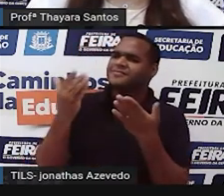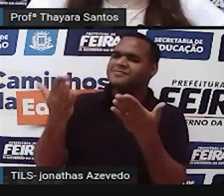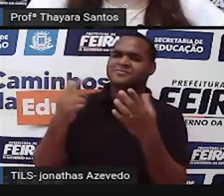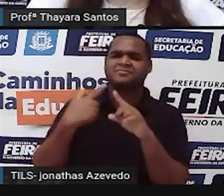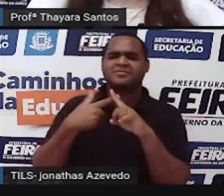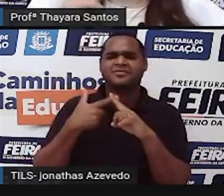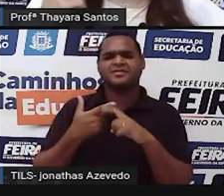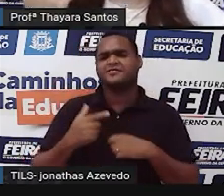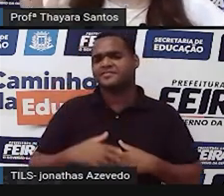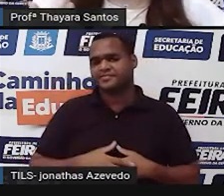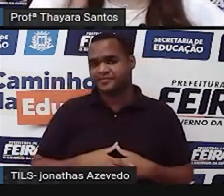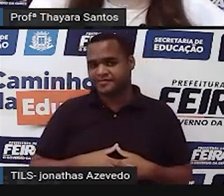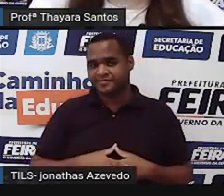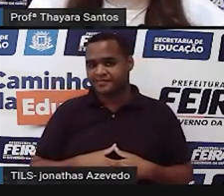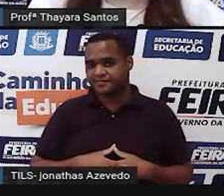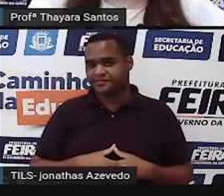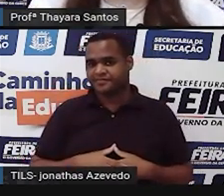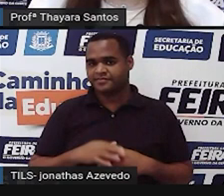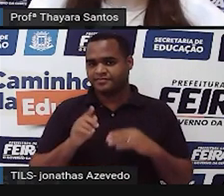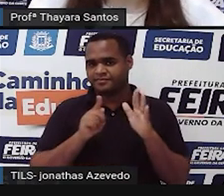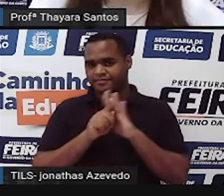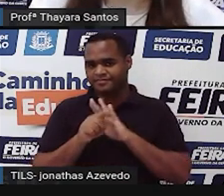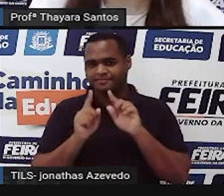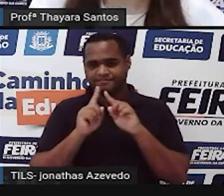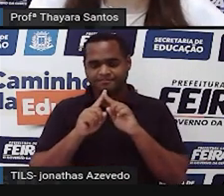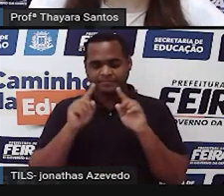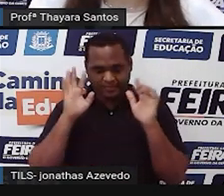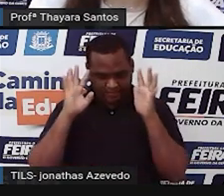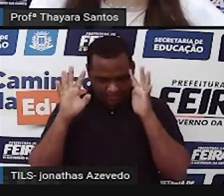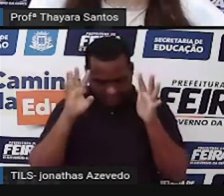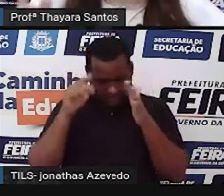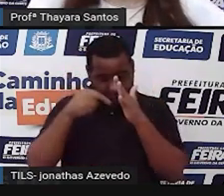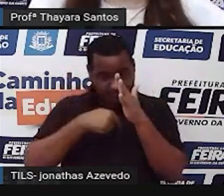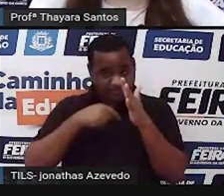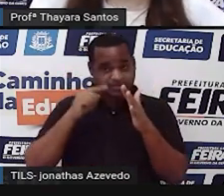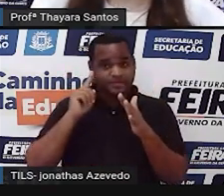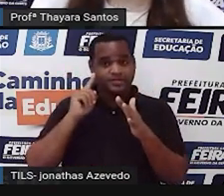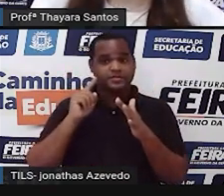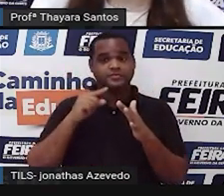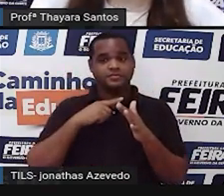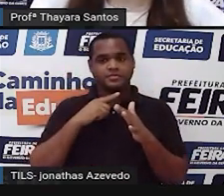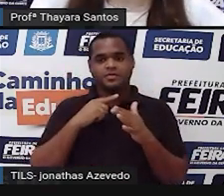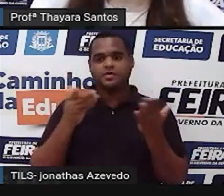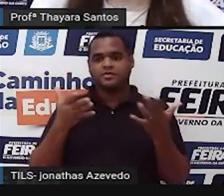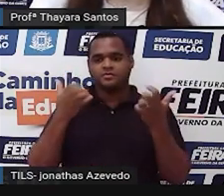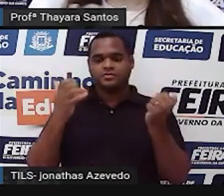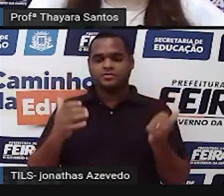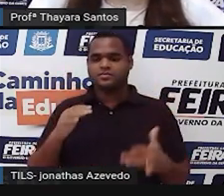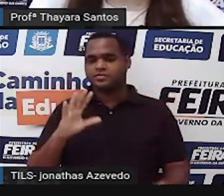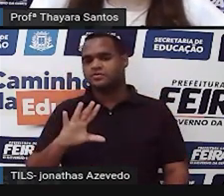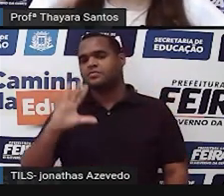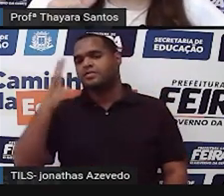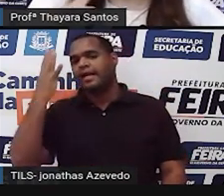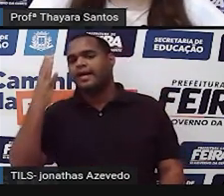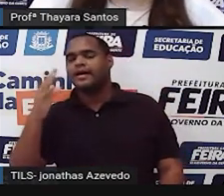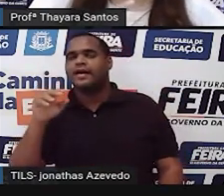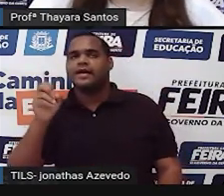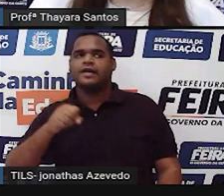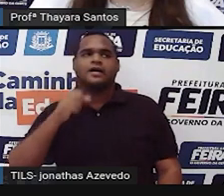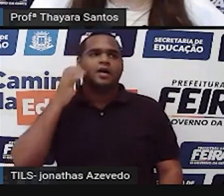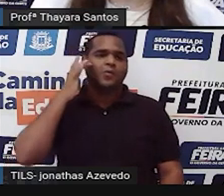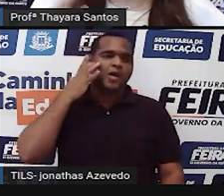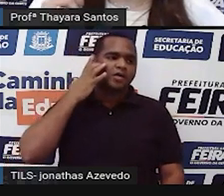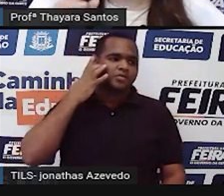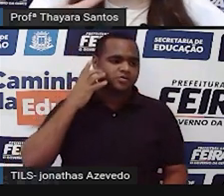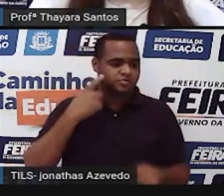está desse jeito? Então, já estou na segunda etapa, que é a etapa de me fazer as perguntas. E agora, a gente vai para as hipóteses. Ah, eu acho